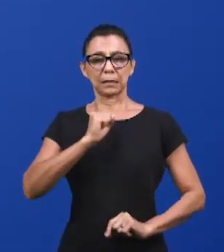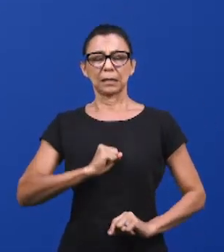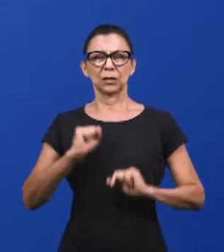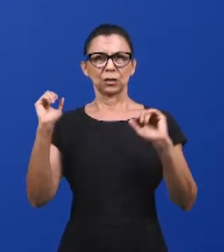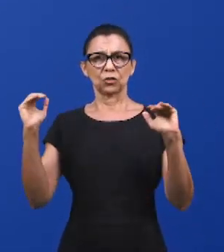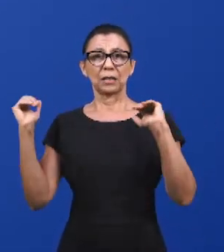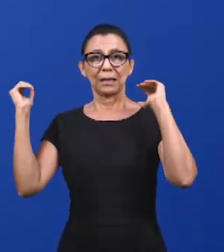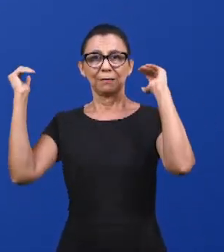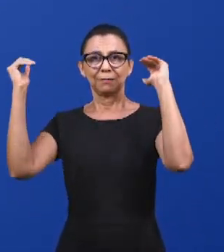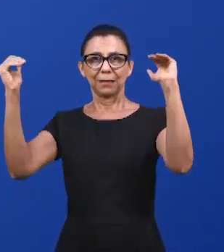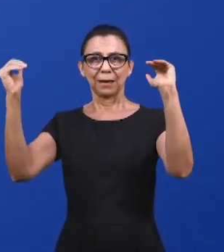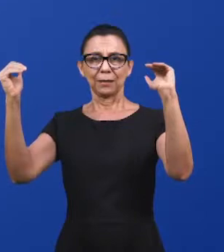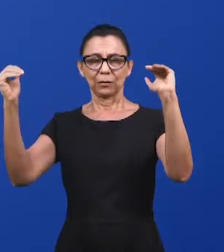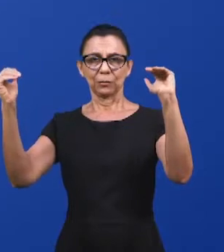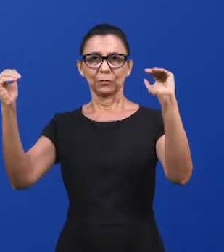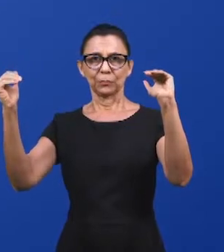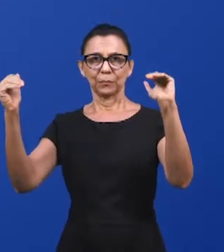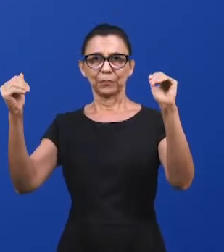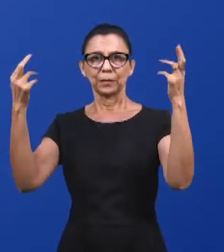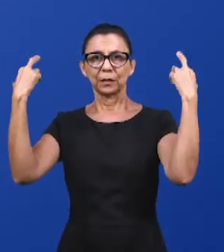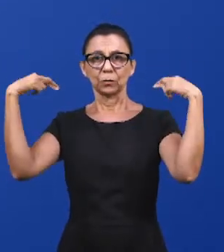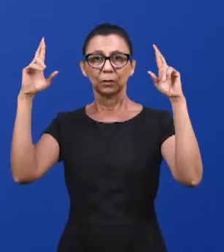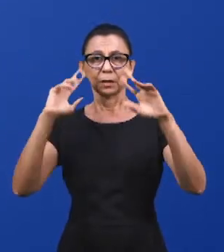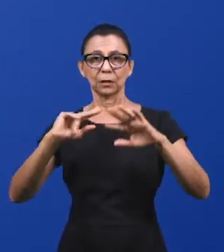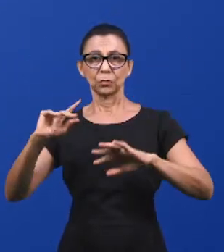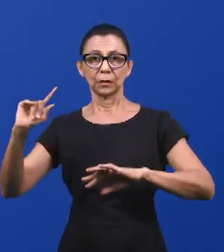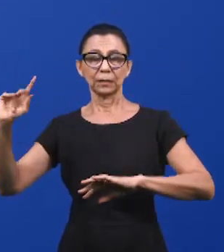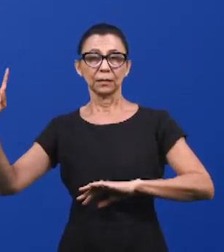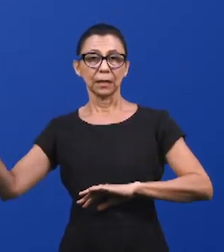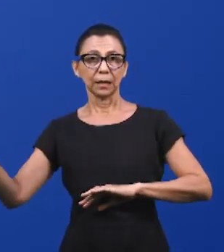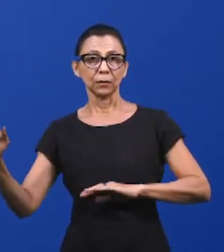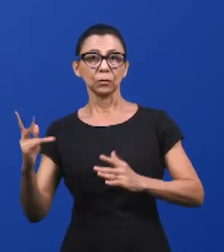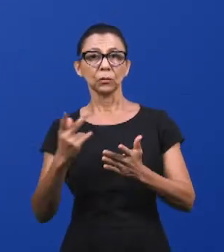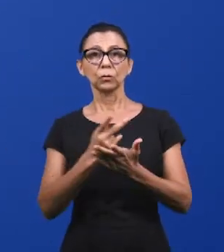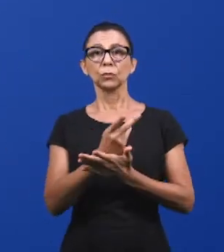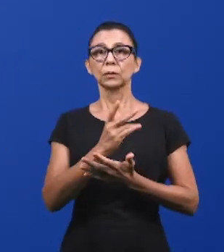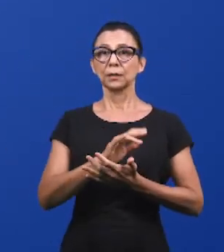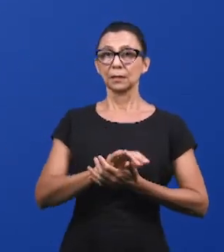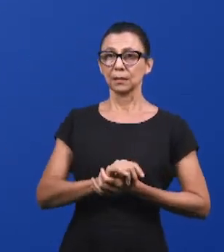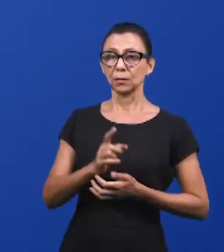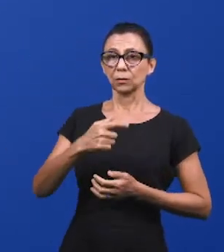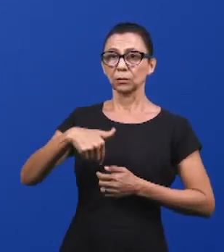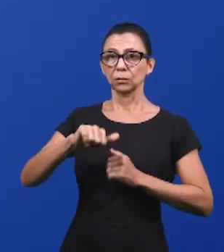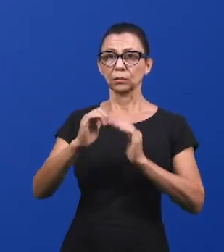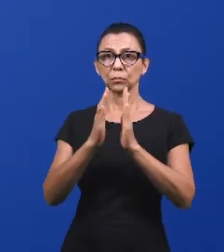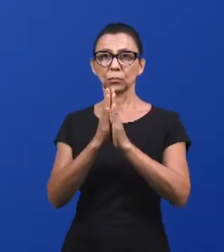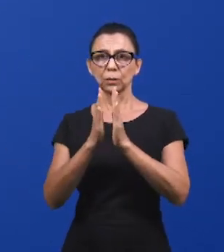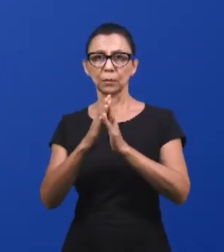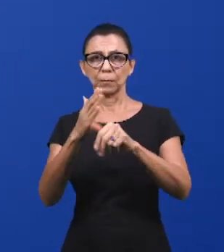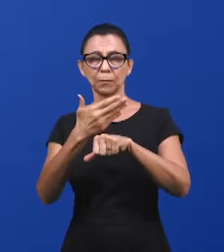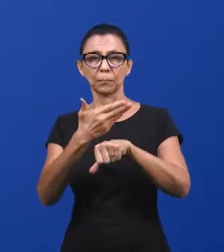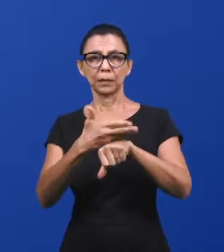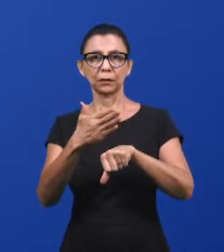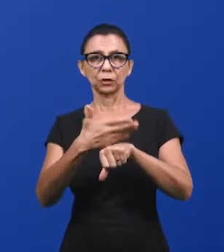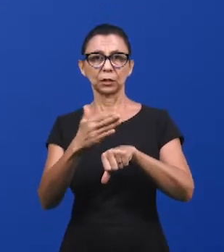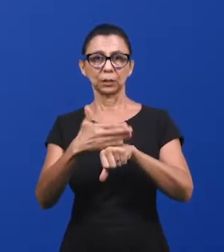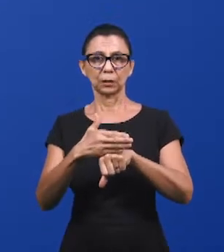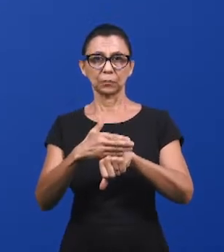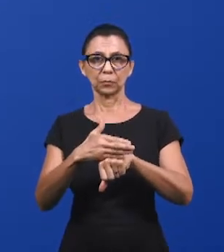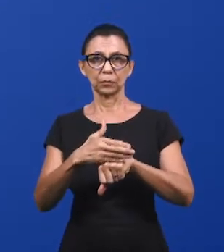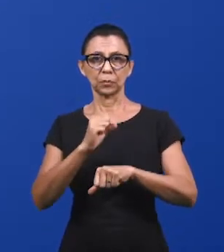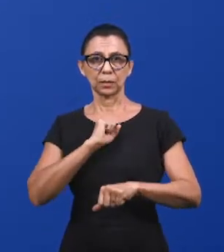sobre as nossas vidas. Este sangue, quando nós oramos e exercemos o sacerdócio universal do crente,